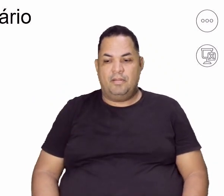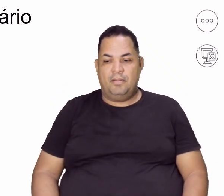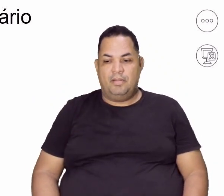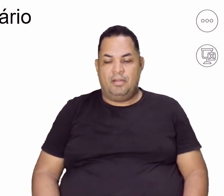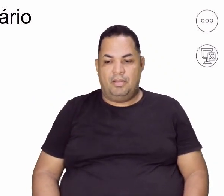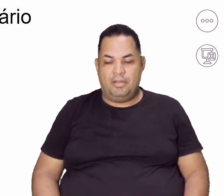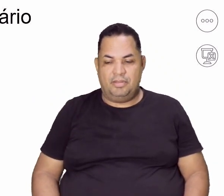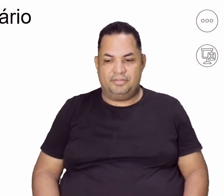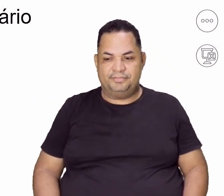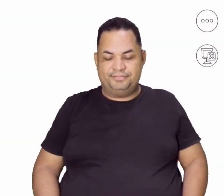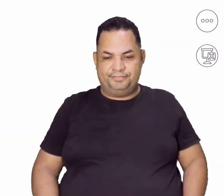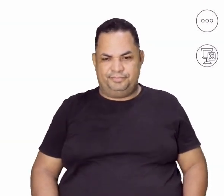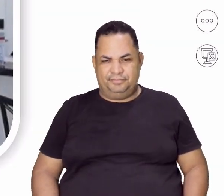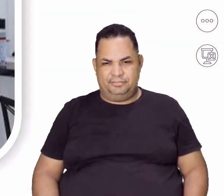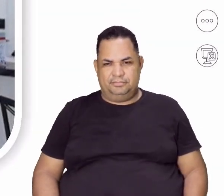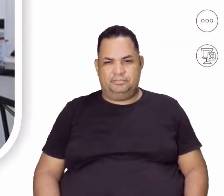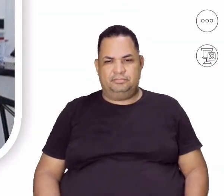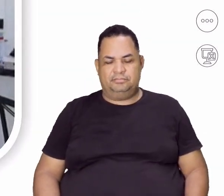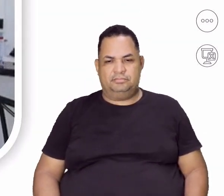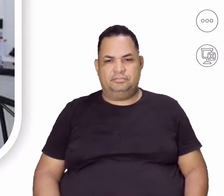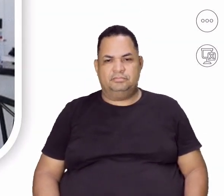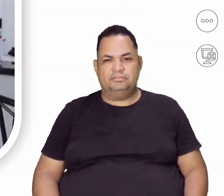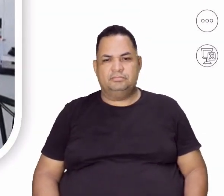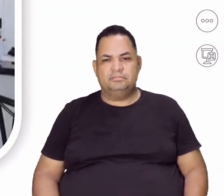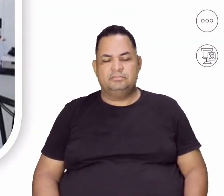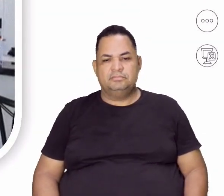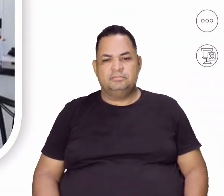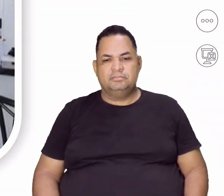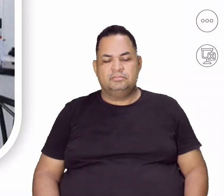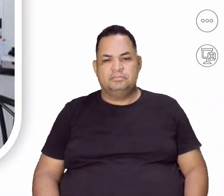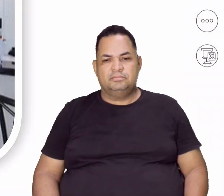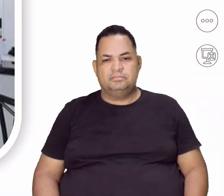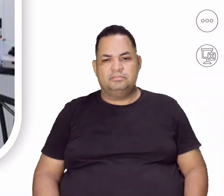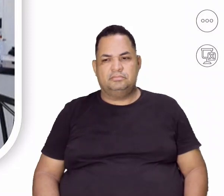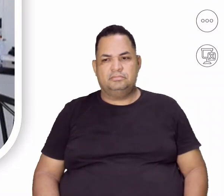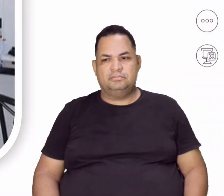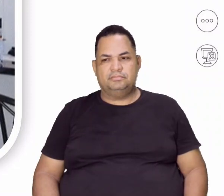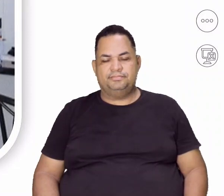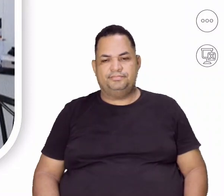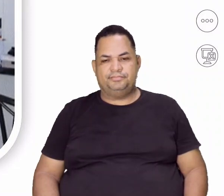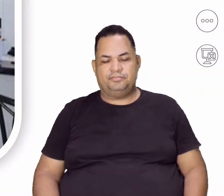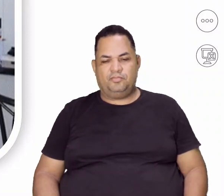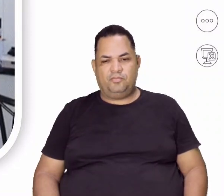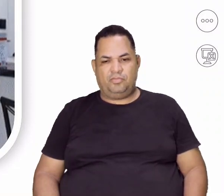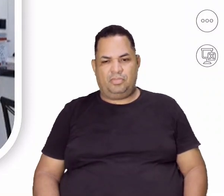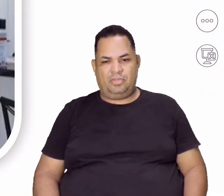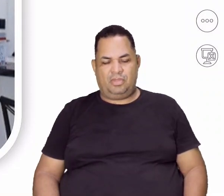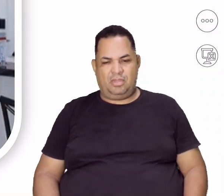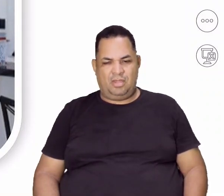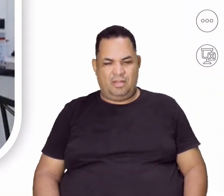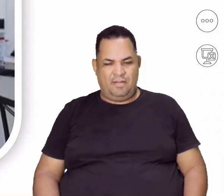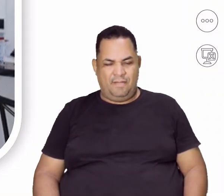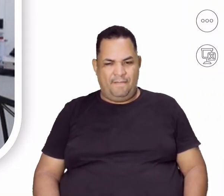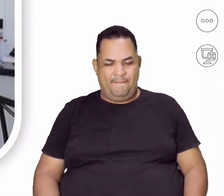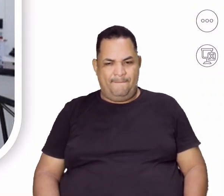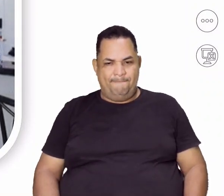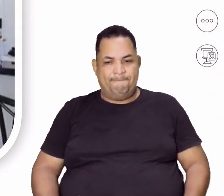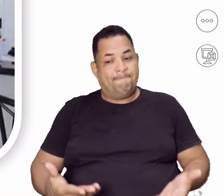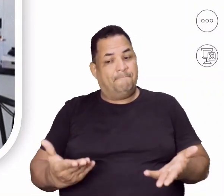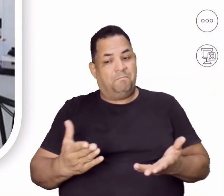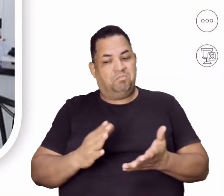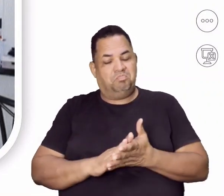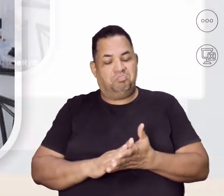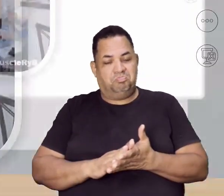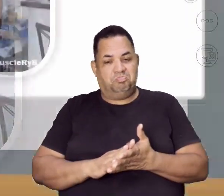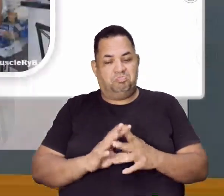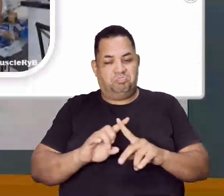mais que nós temos, Prof? Olha lá. Entro num outro ponto e aí eu vou vir aqui contigo, né? Poxa, Prof,